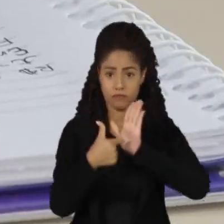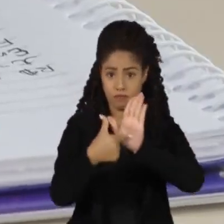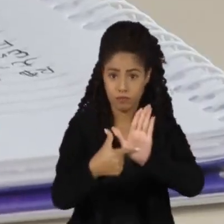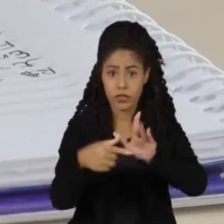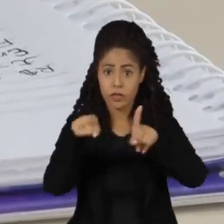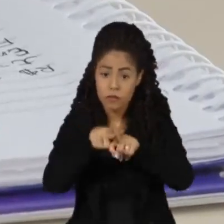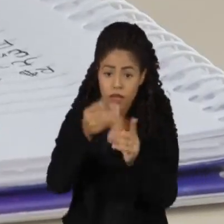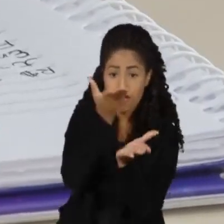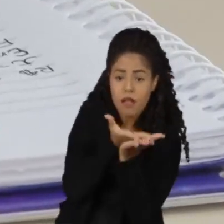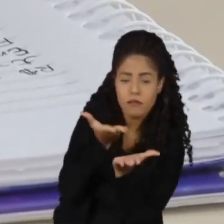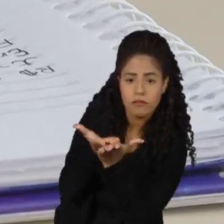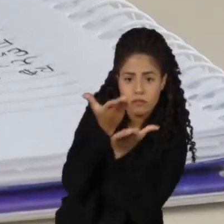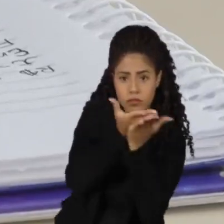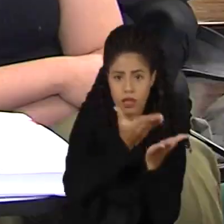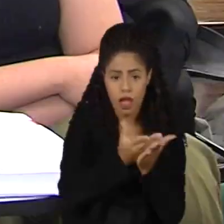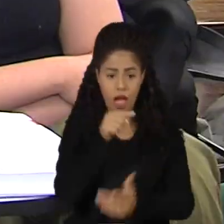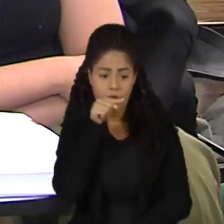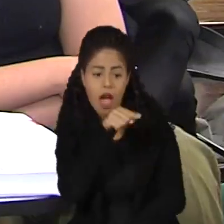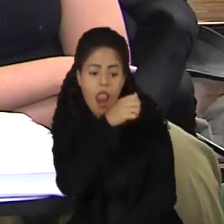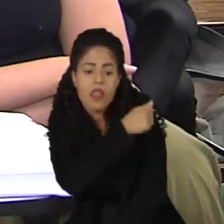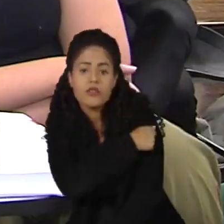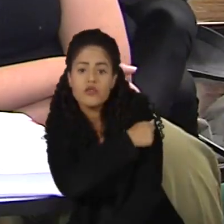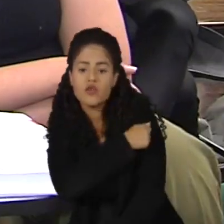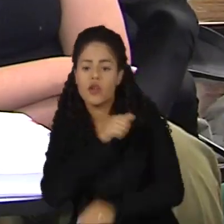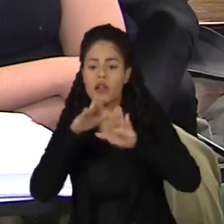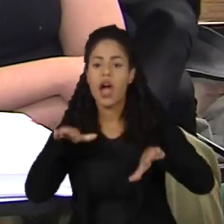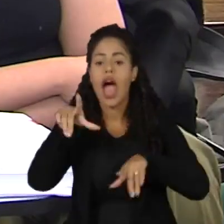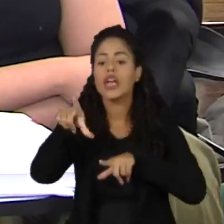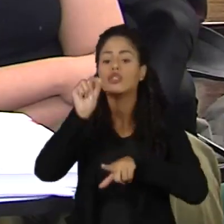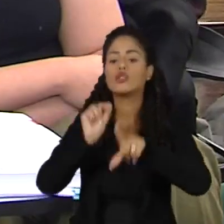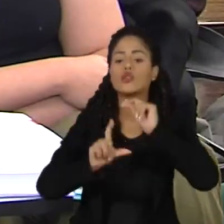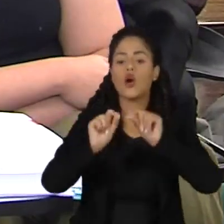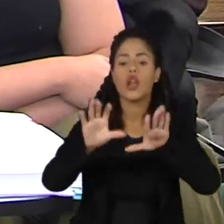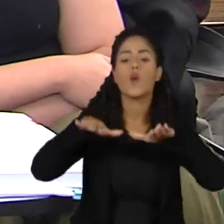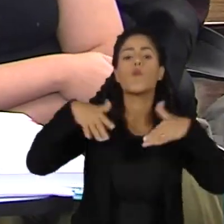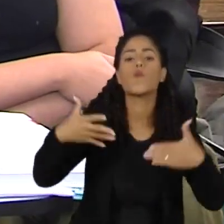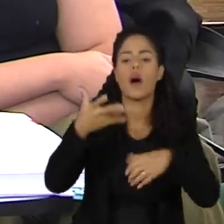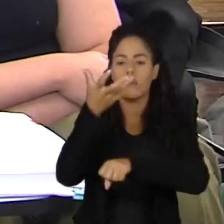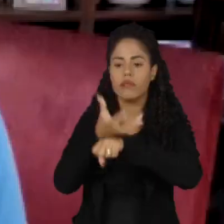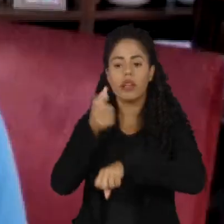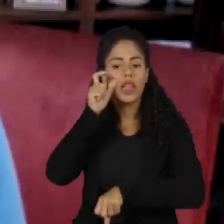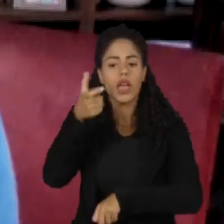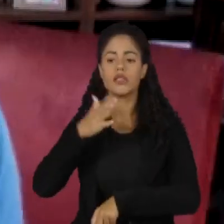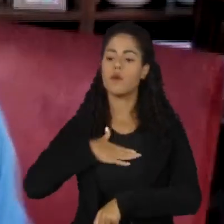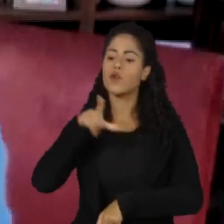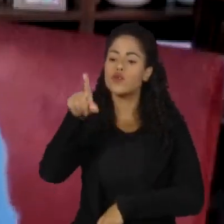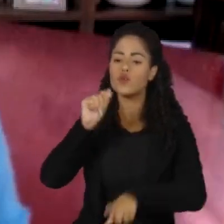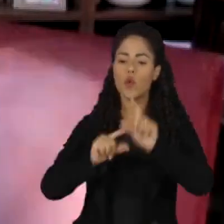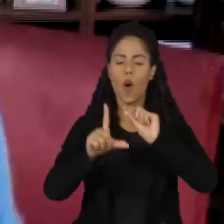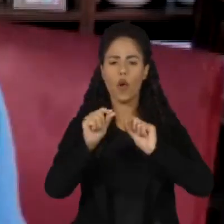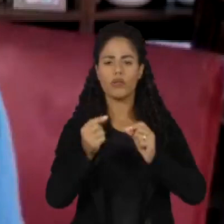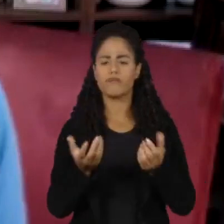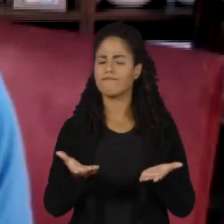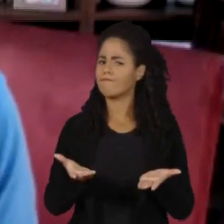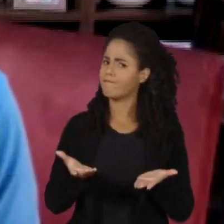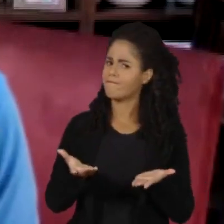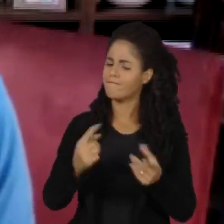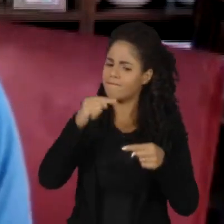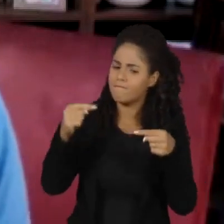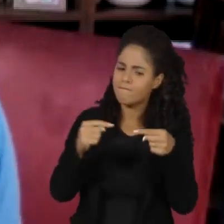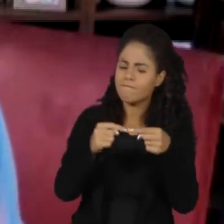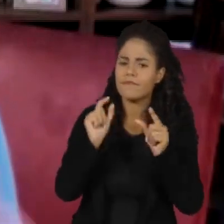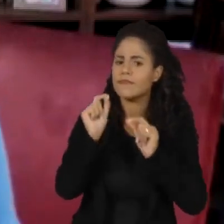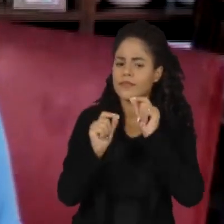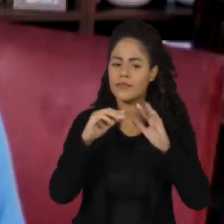As aulas nas quais o estudante escolhe a disciplina de acordo com seus interesses. Que a oferta objetiva nas